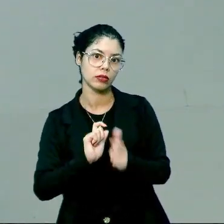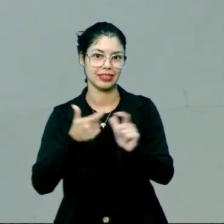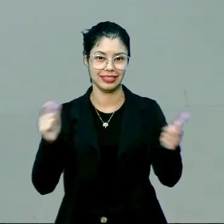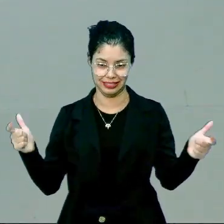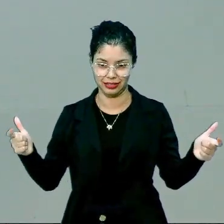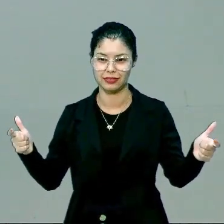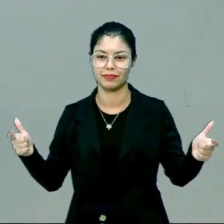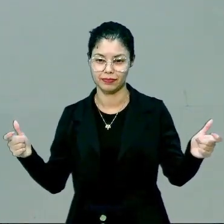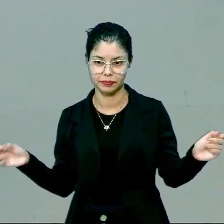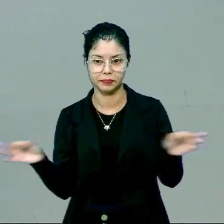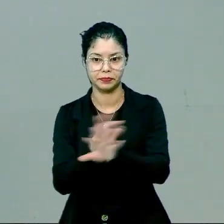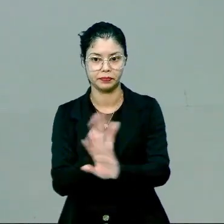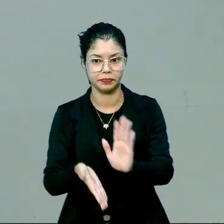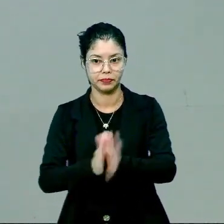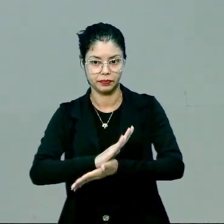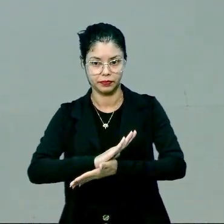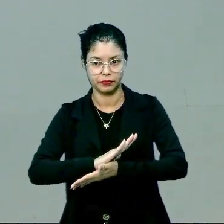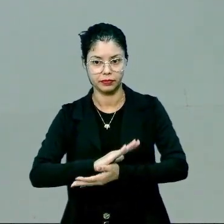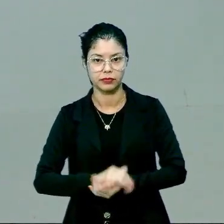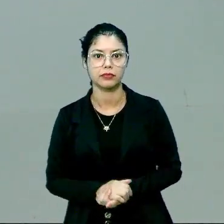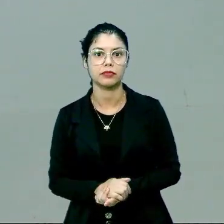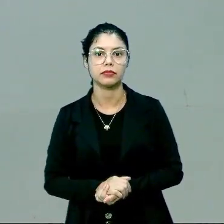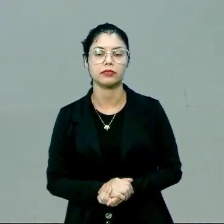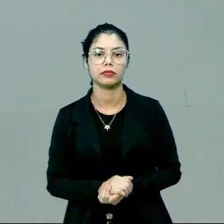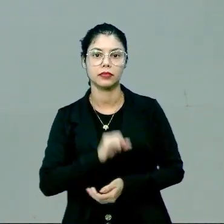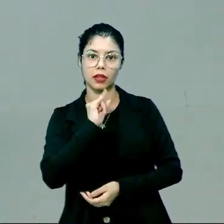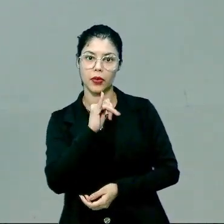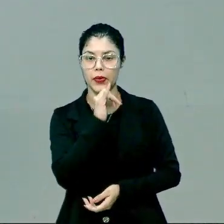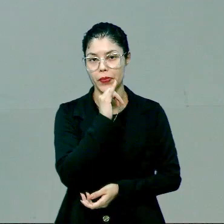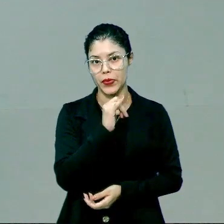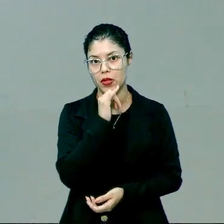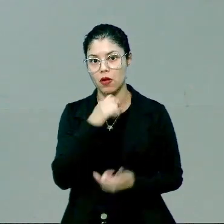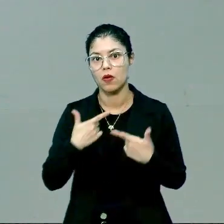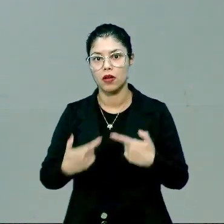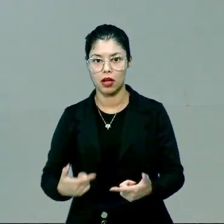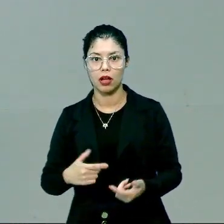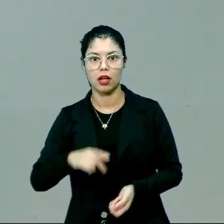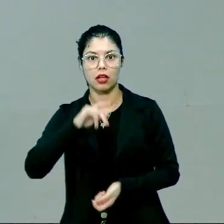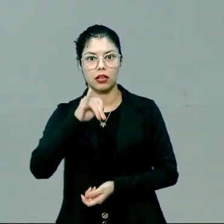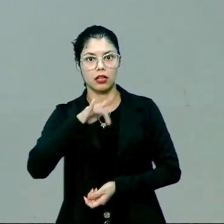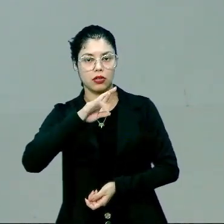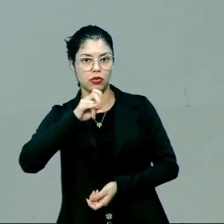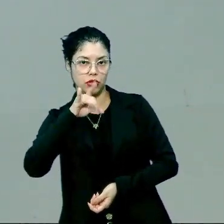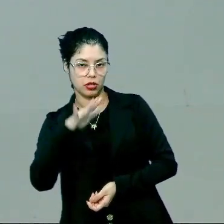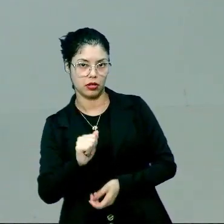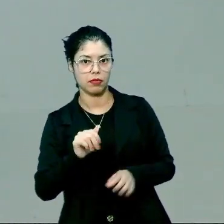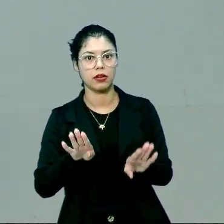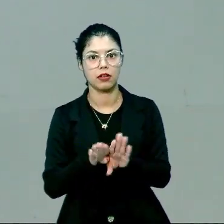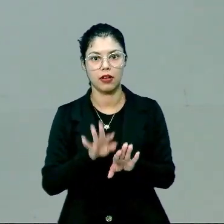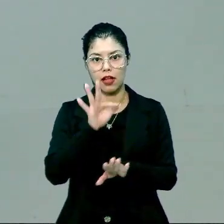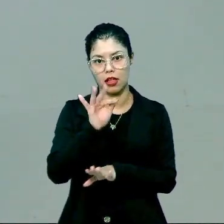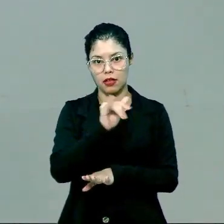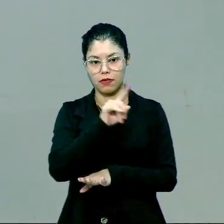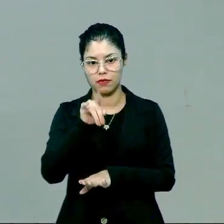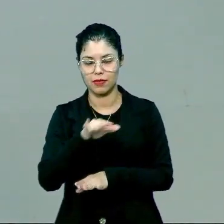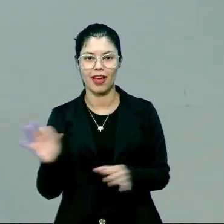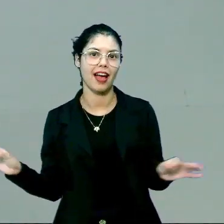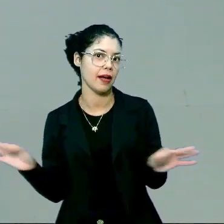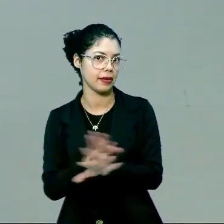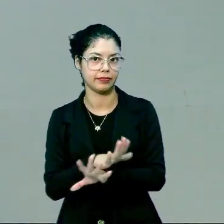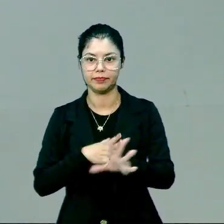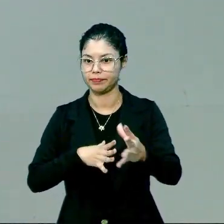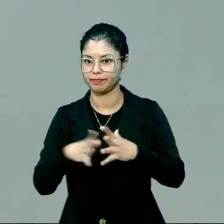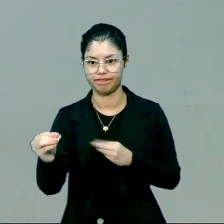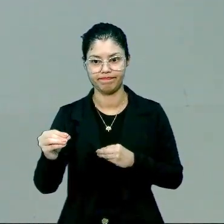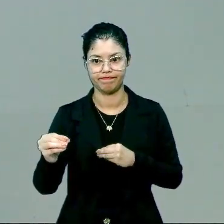destruição. Se, por exemplo, em Hiroshima e Nagasaki tivessem sido uma bomba de fusão nuclear, o Japão inteiro teria